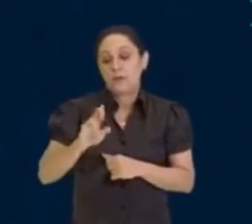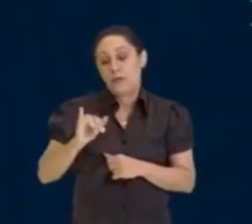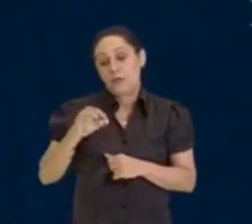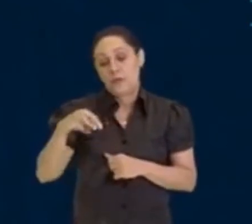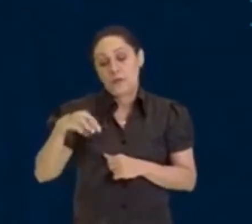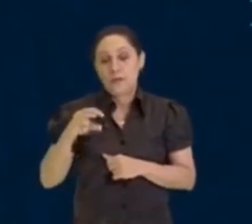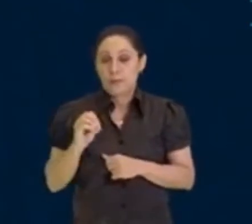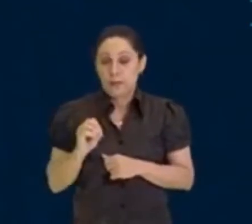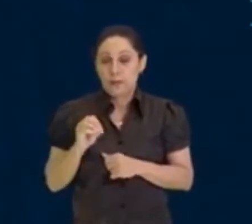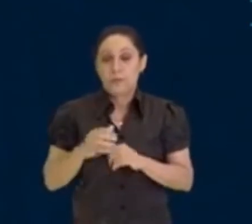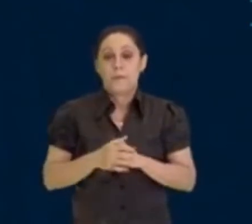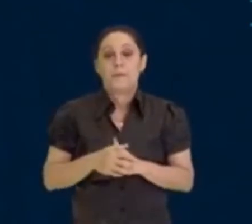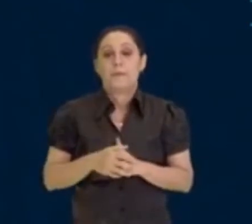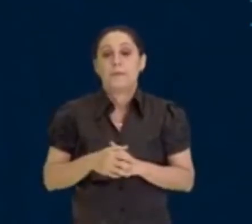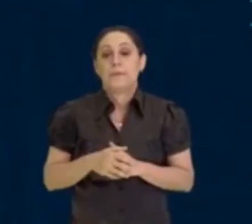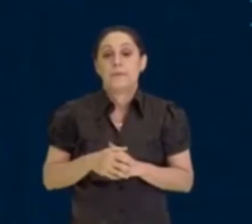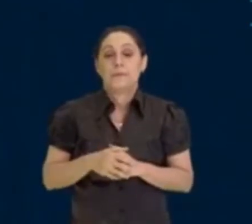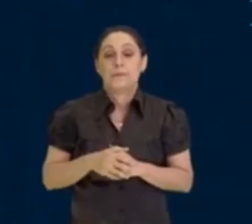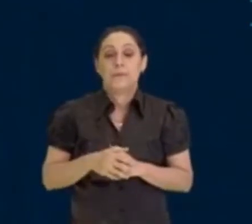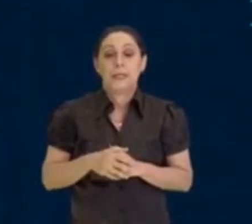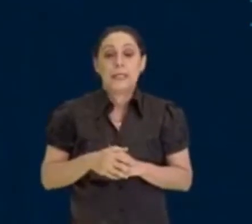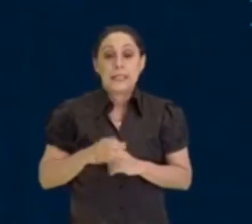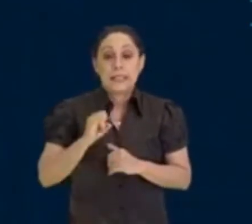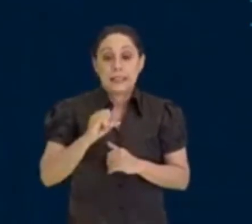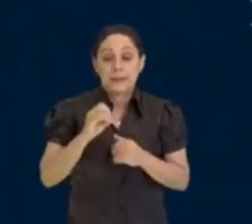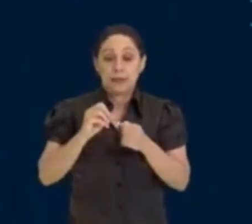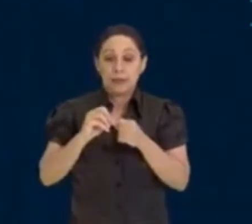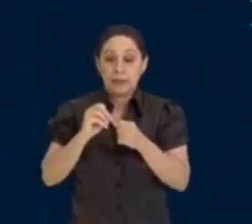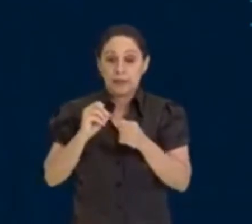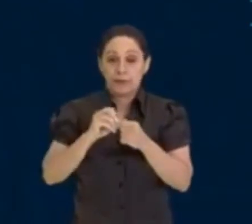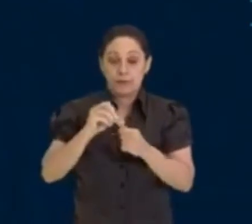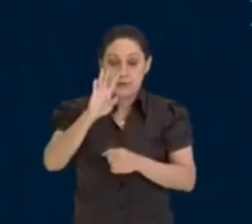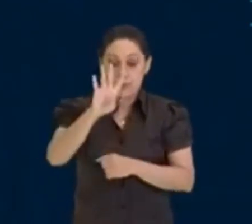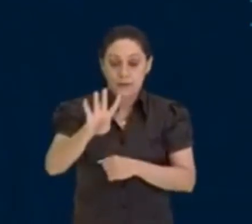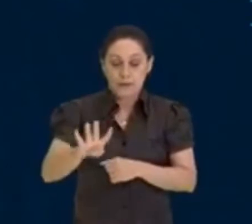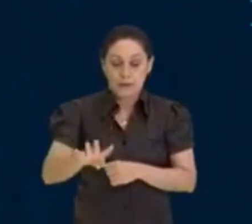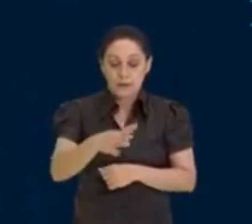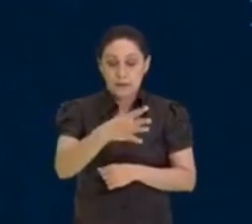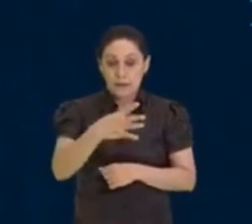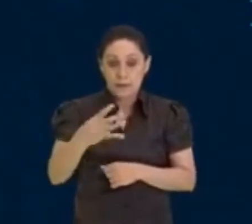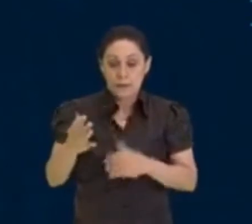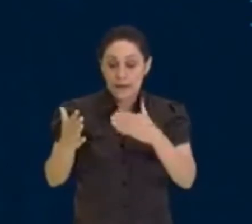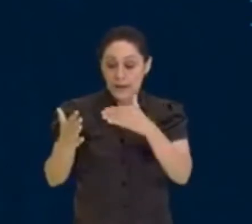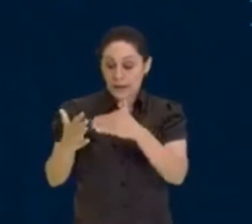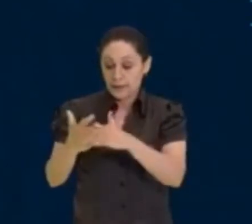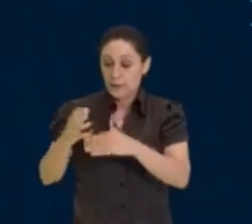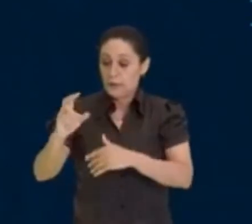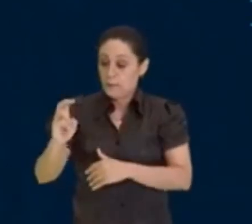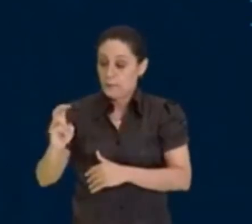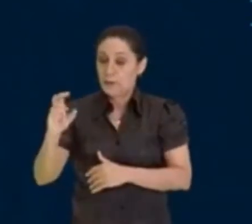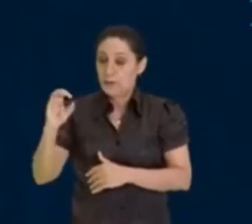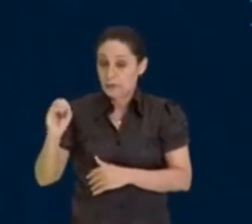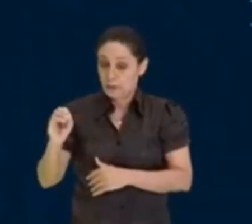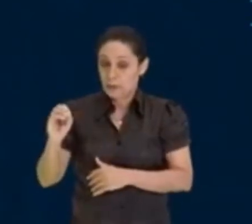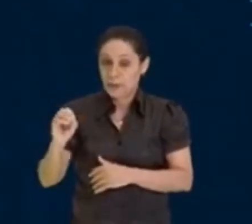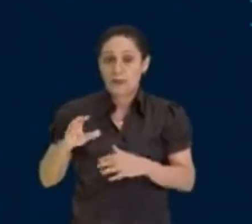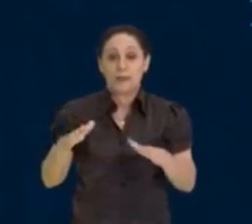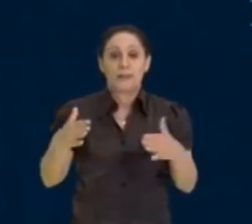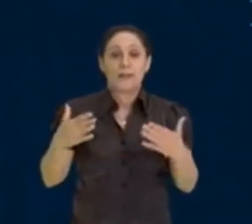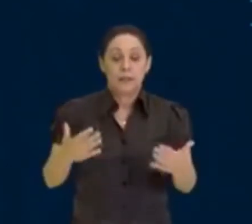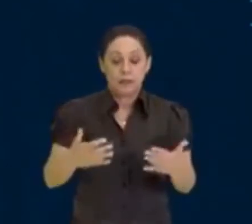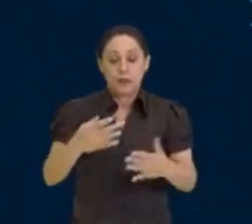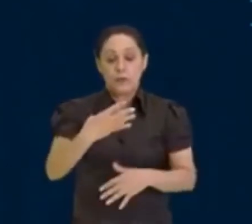Olha aqui. Se você fizer essa tabela até o número 50, então, 41 vai